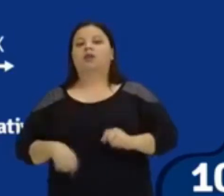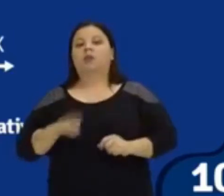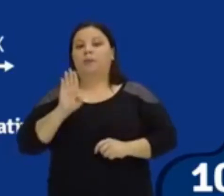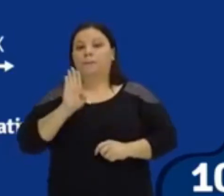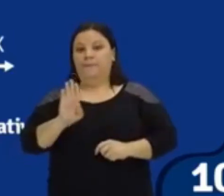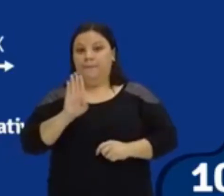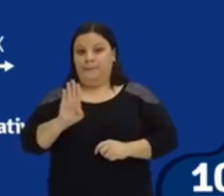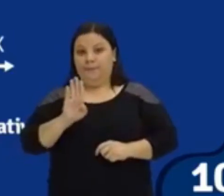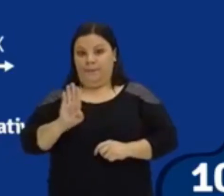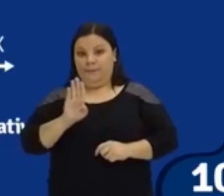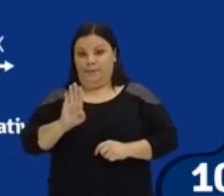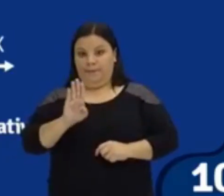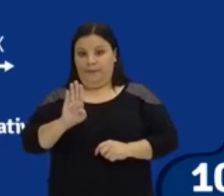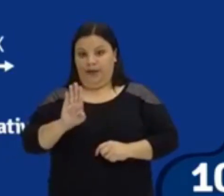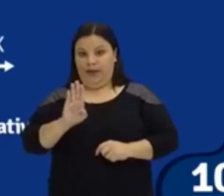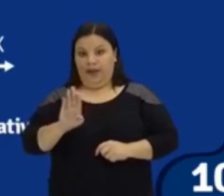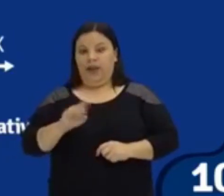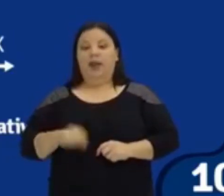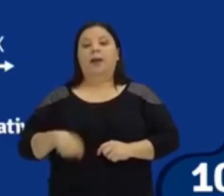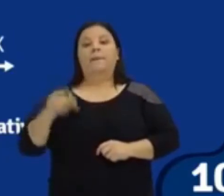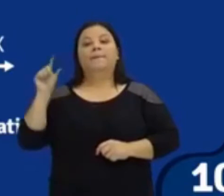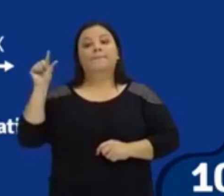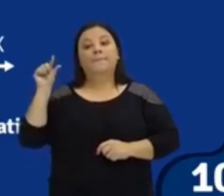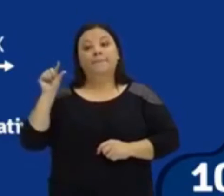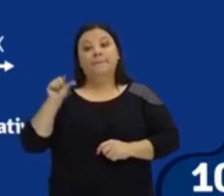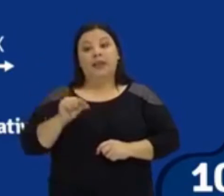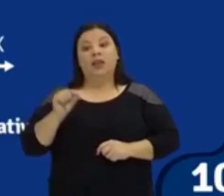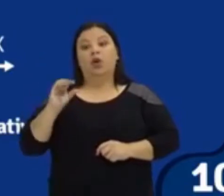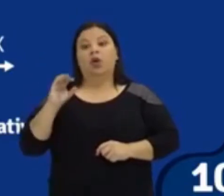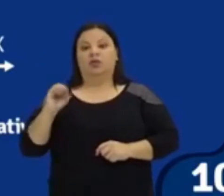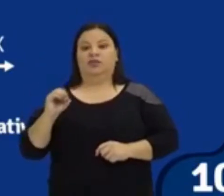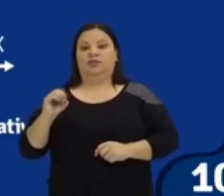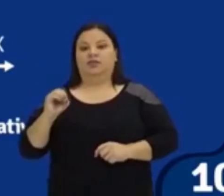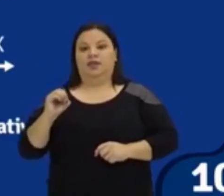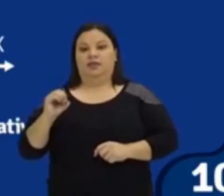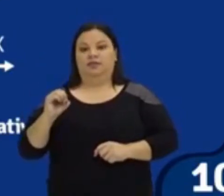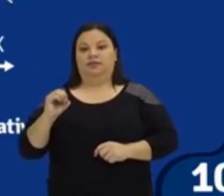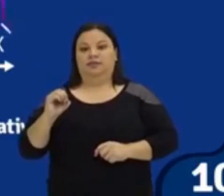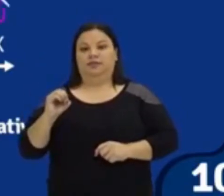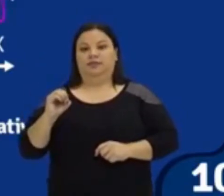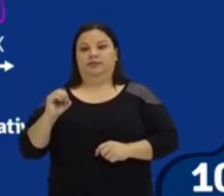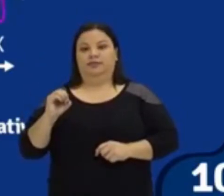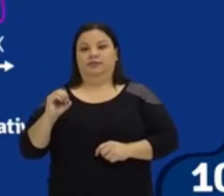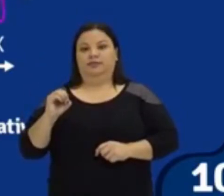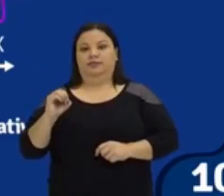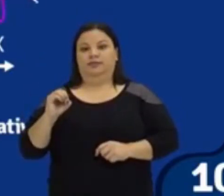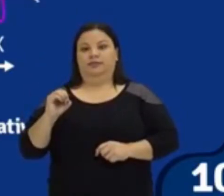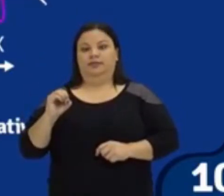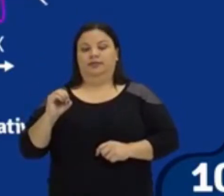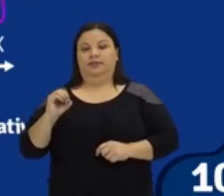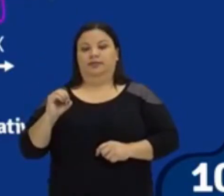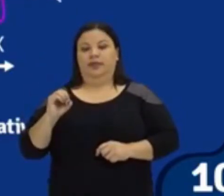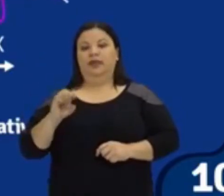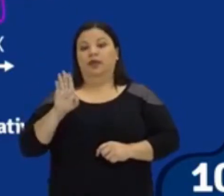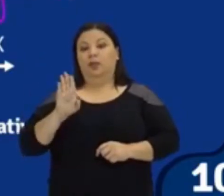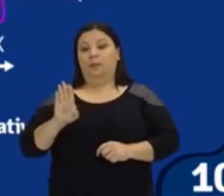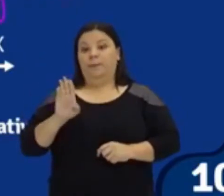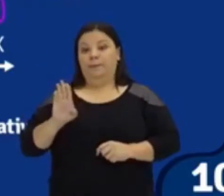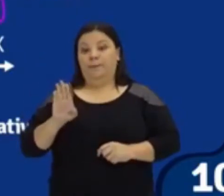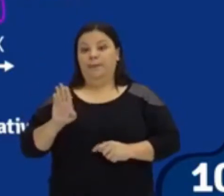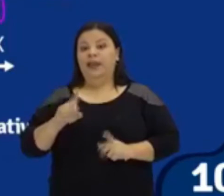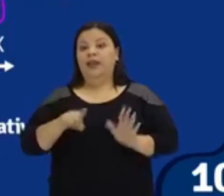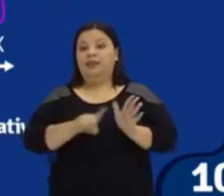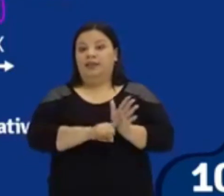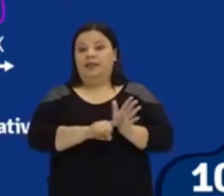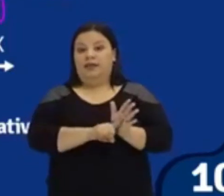ele é um valor menor que zero. Ou seja, esse B, ele é um valor negativo.